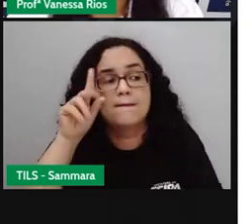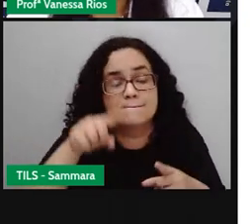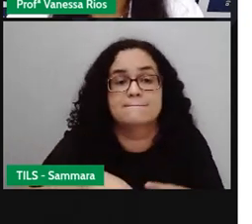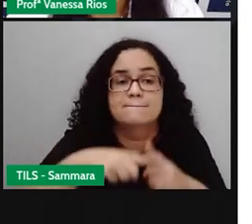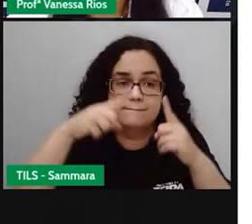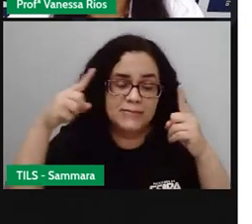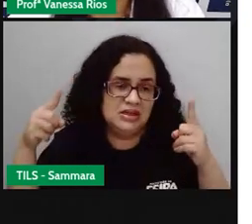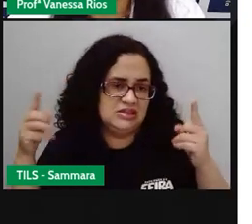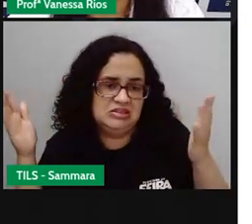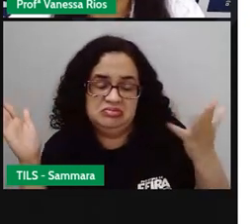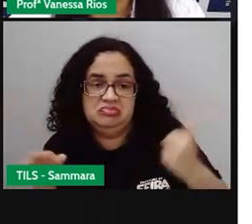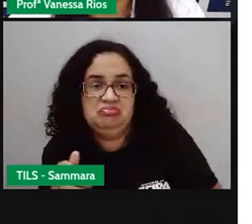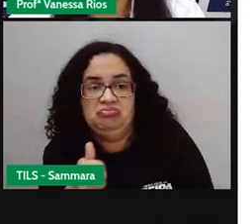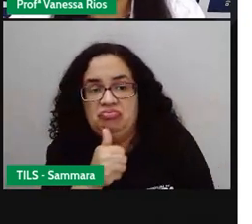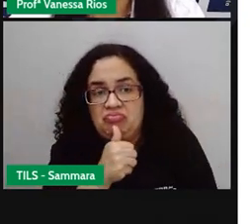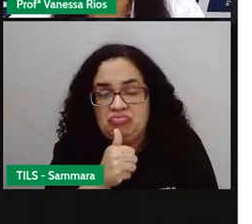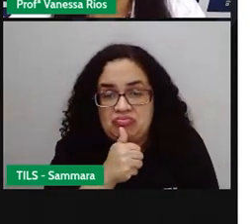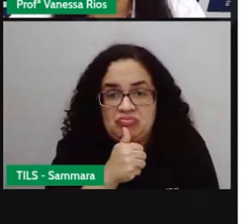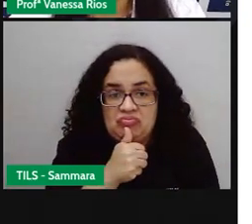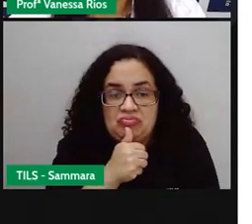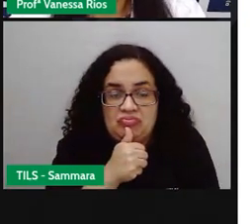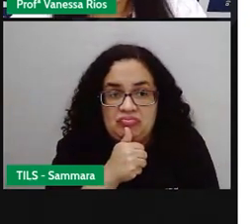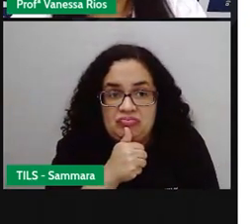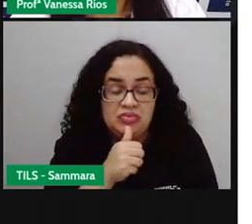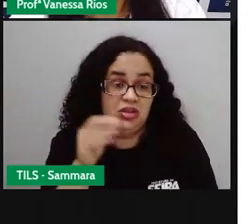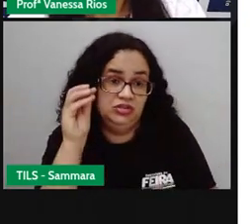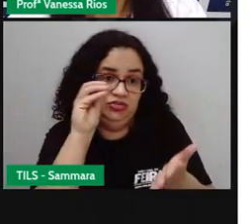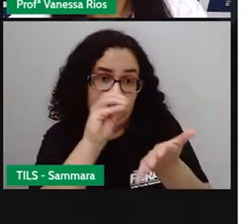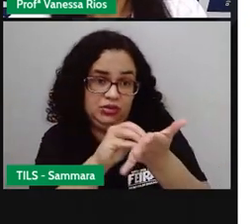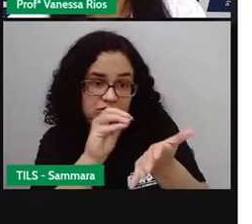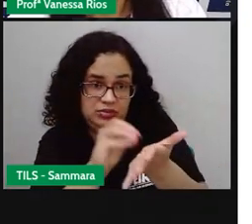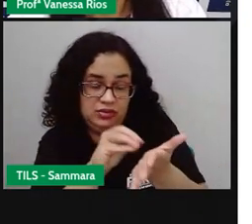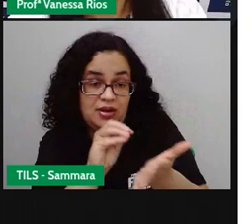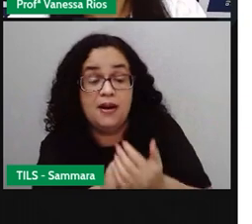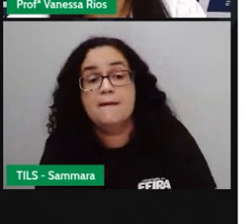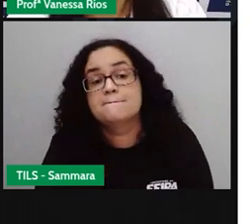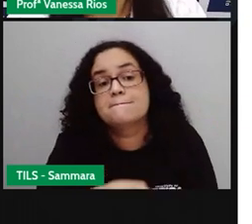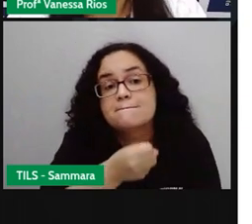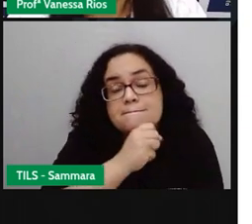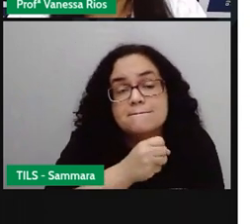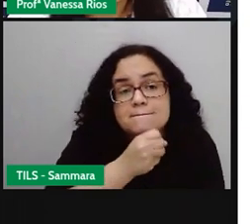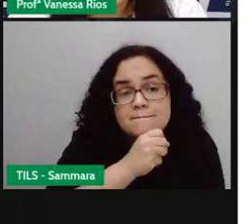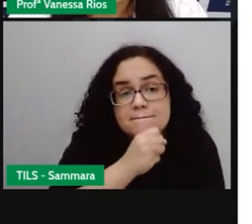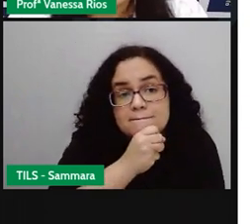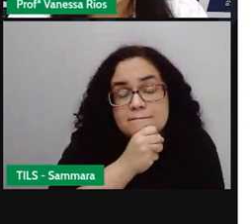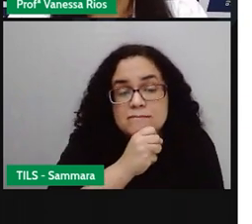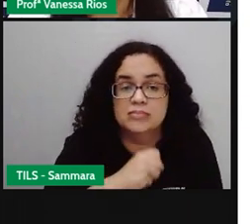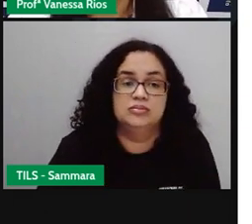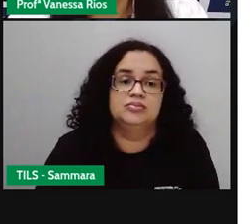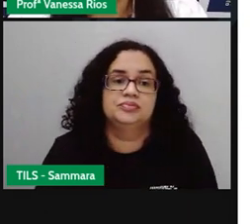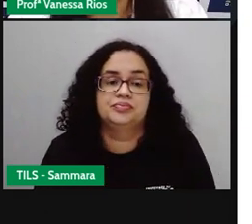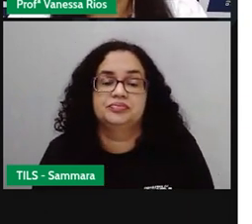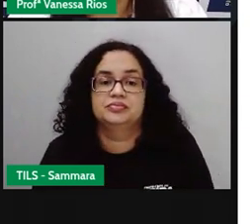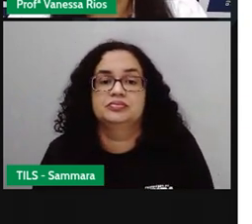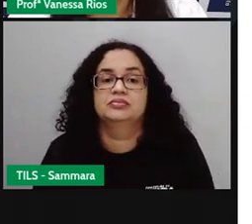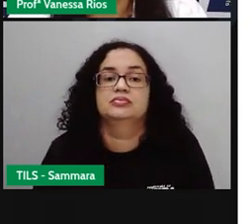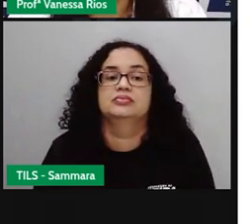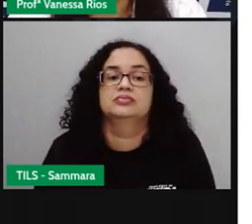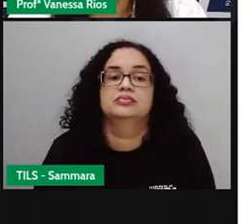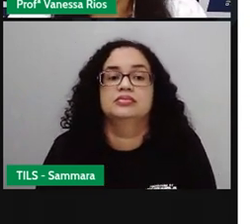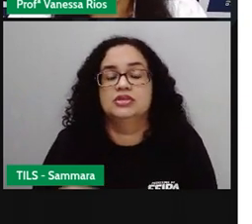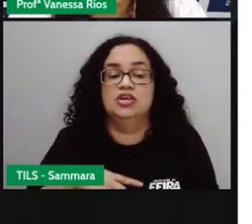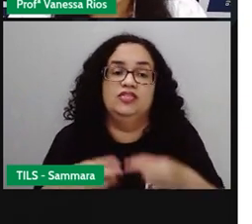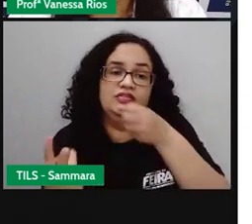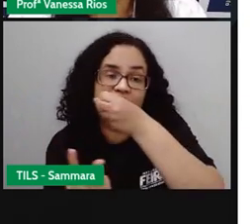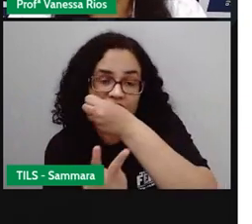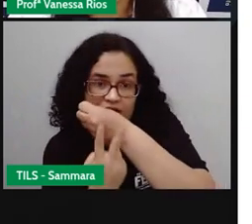mas não chama mais. Por isso que fala que é uma ação incompleta. Então, minha avó me chamava. Então, caso aí, o